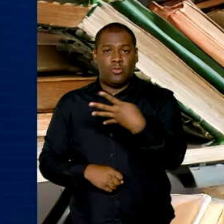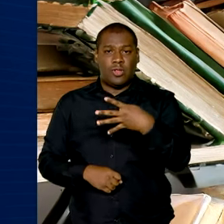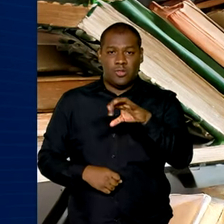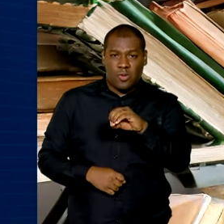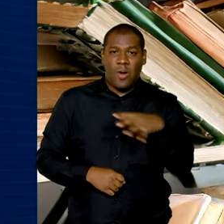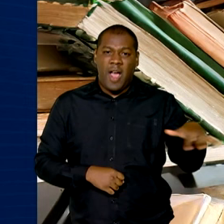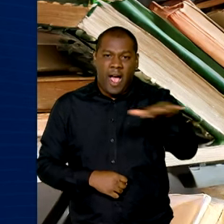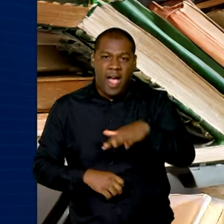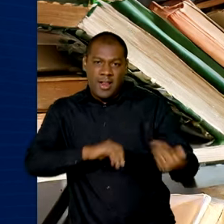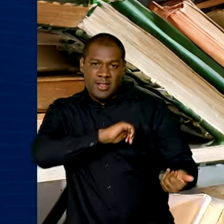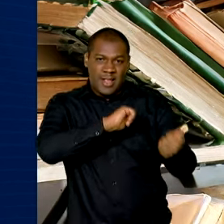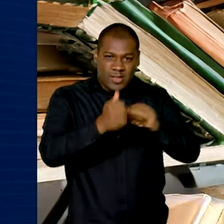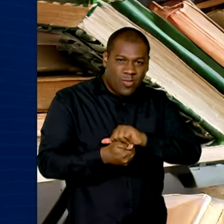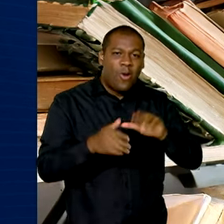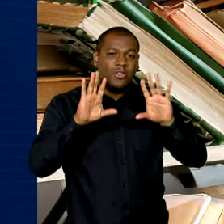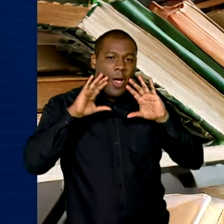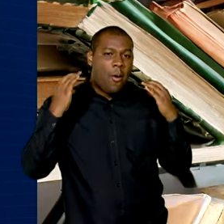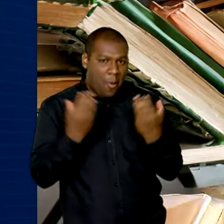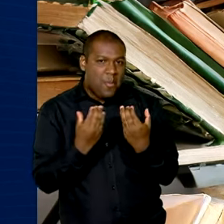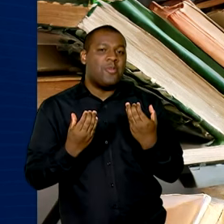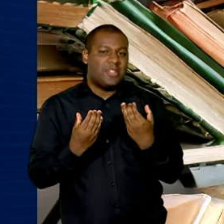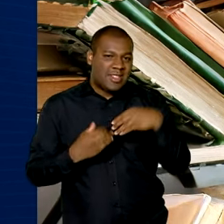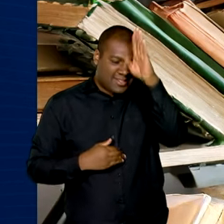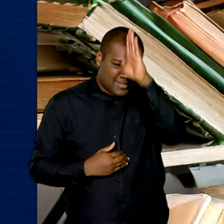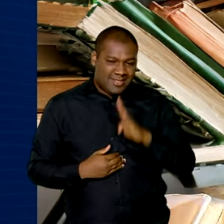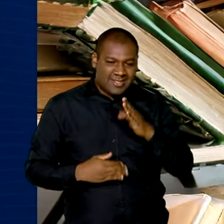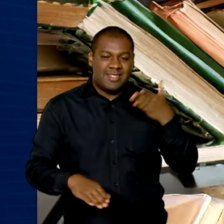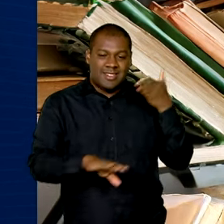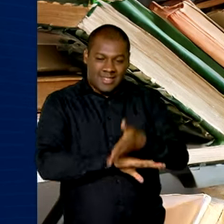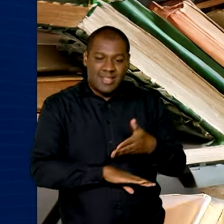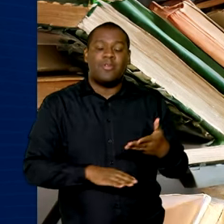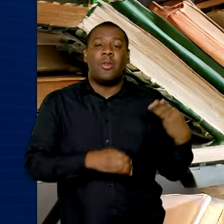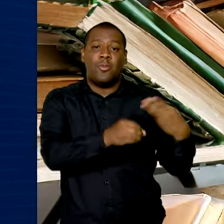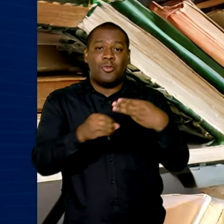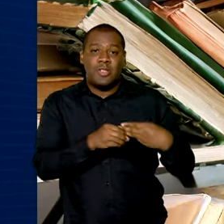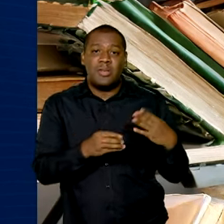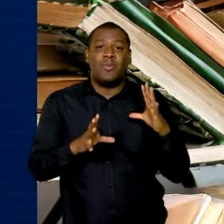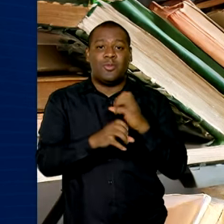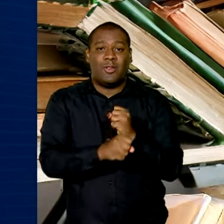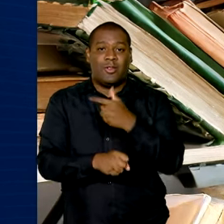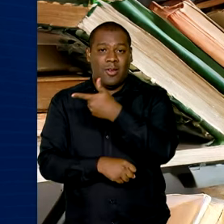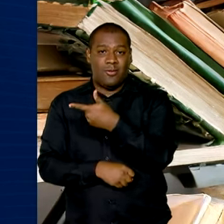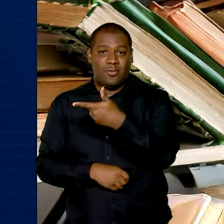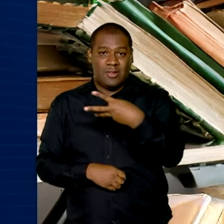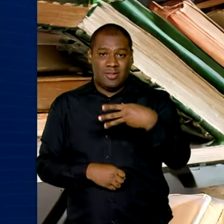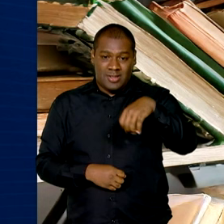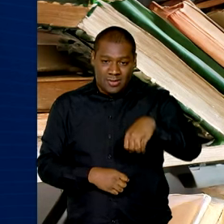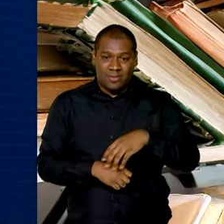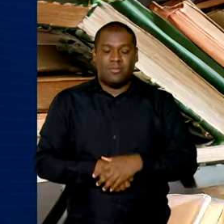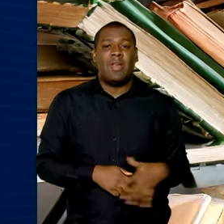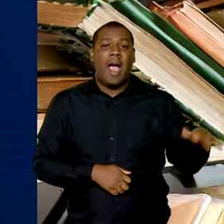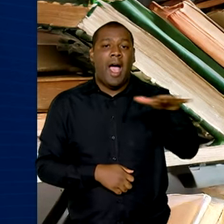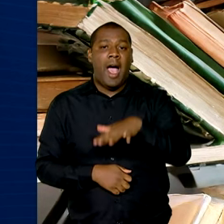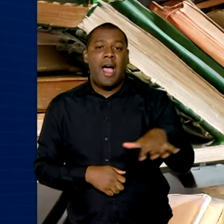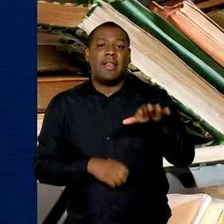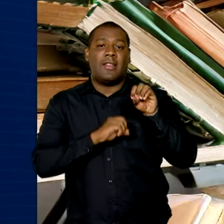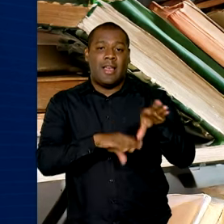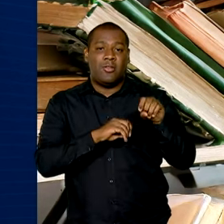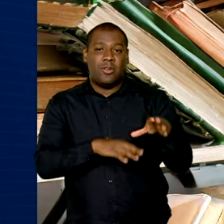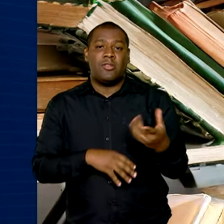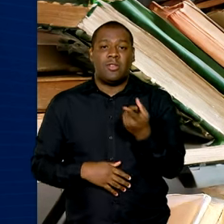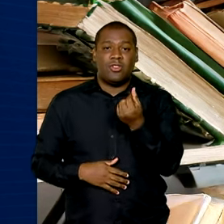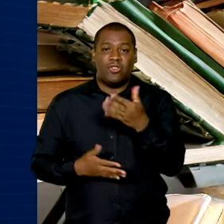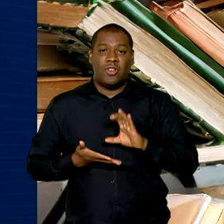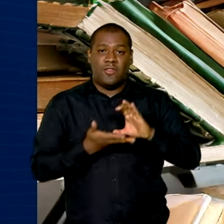esportivos comunitários em 239 municípios. Na educação, serão investidos mais de 10 bilhões de